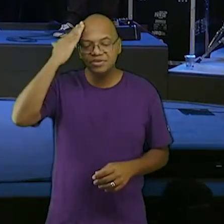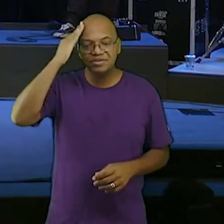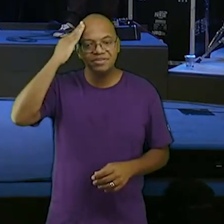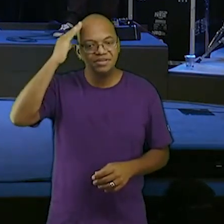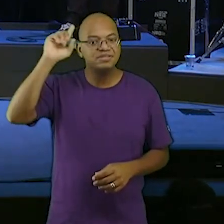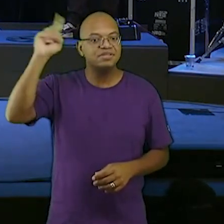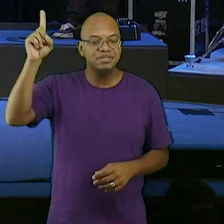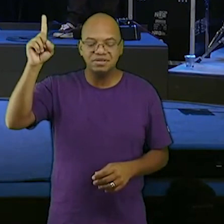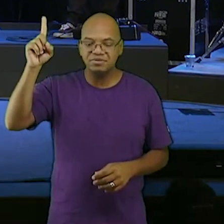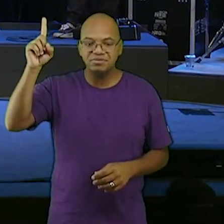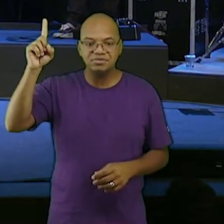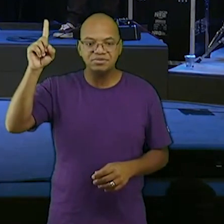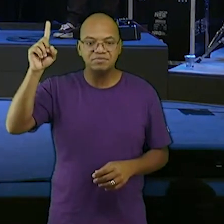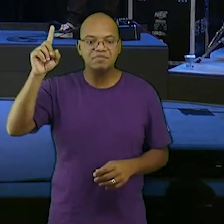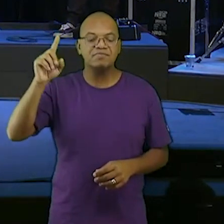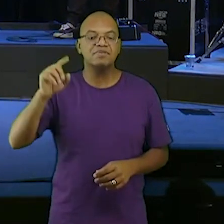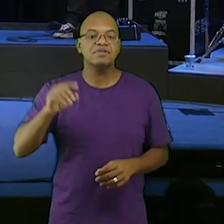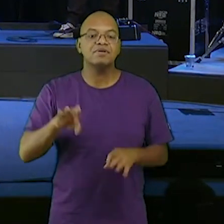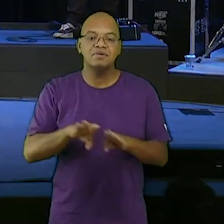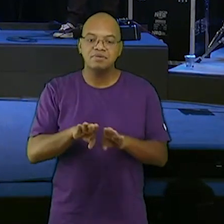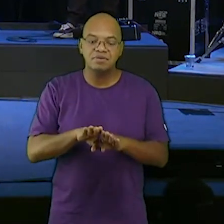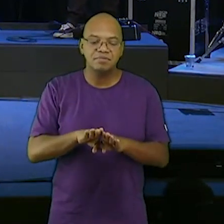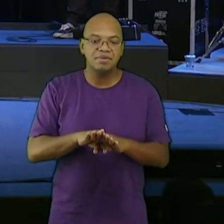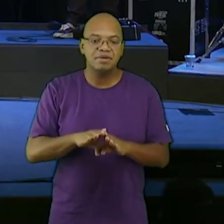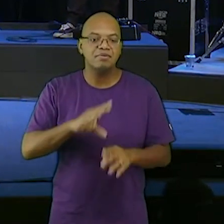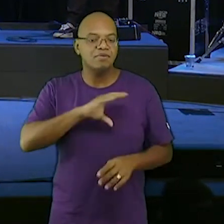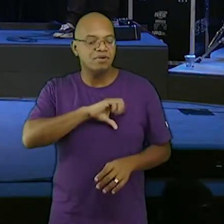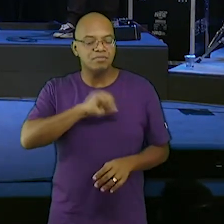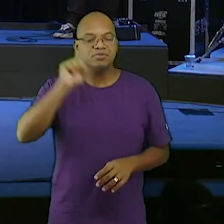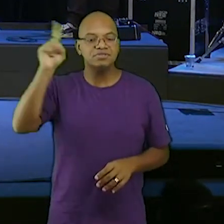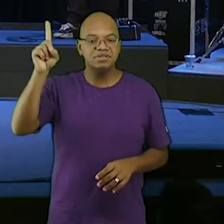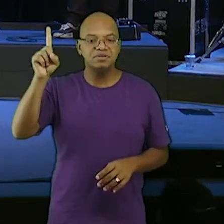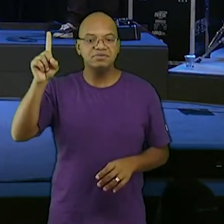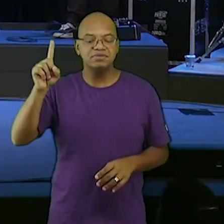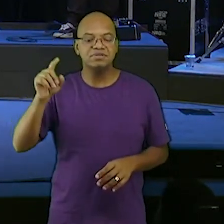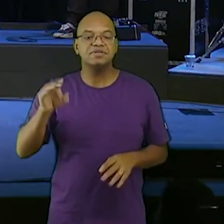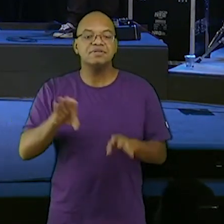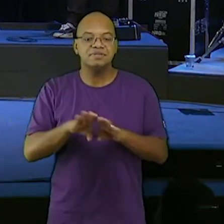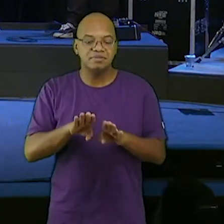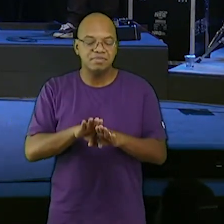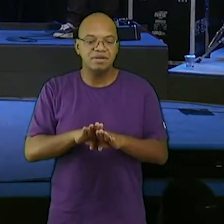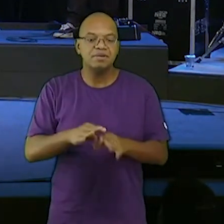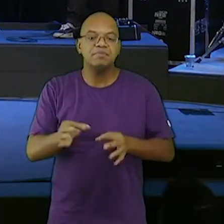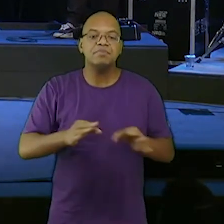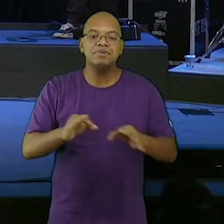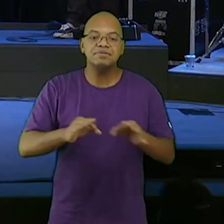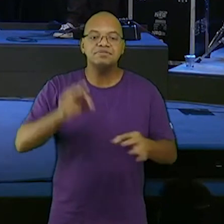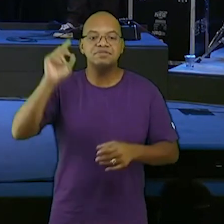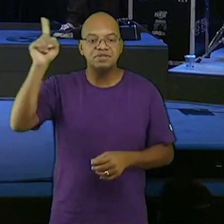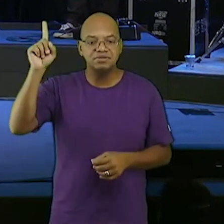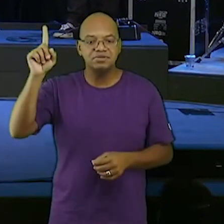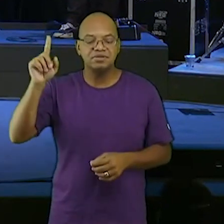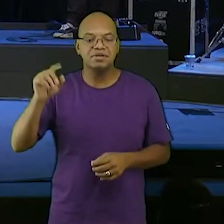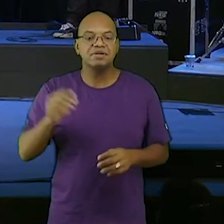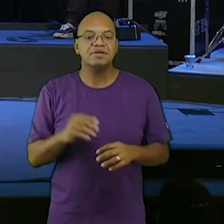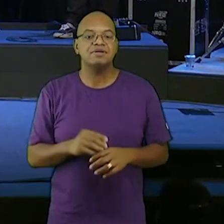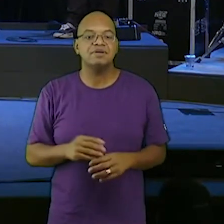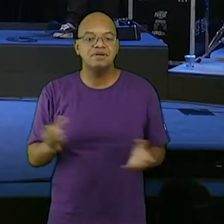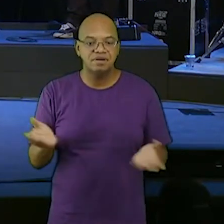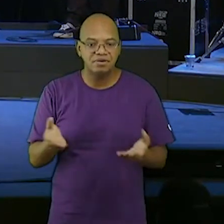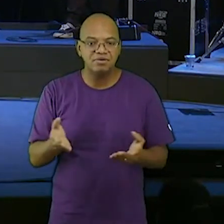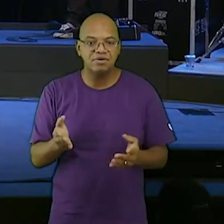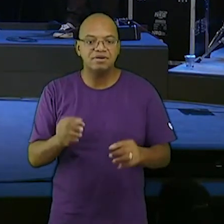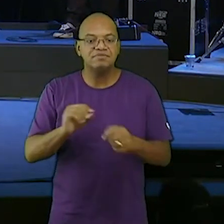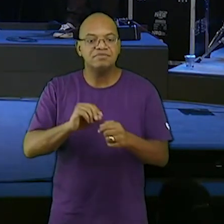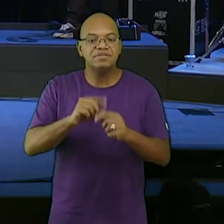nem o amor de Deus e nem o plano de Deus para a sua vida agora faz a cruz assim mas Deus